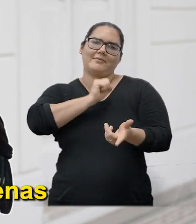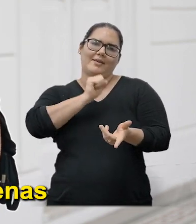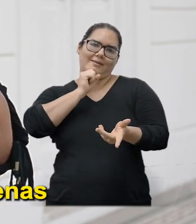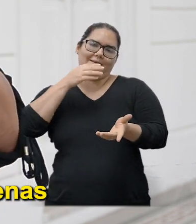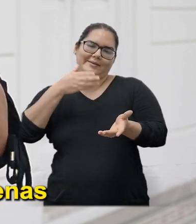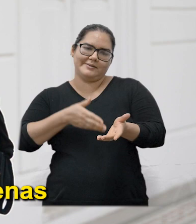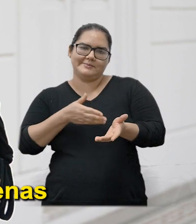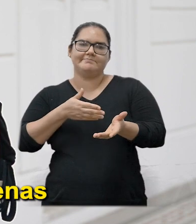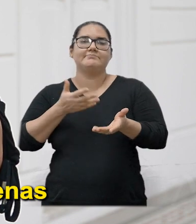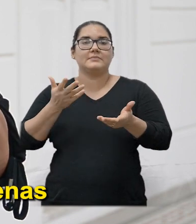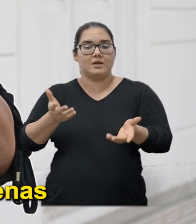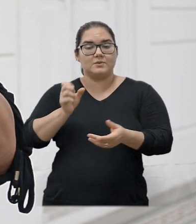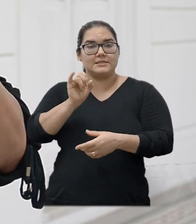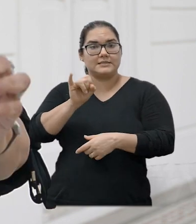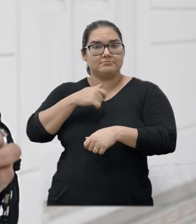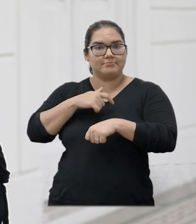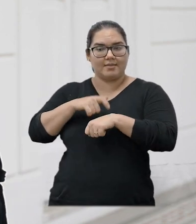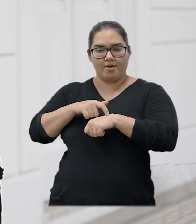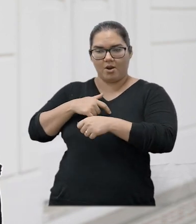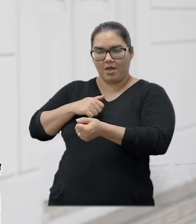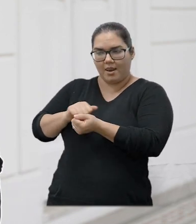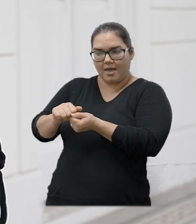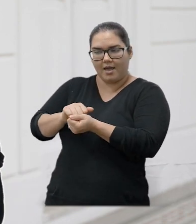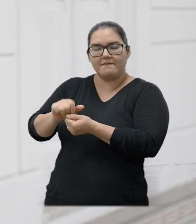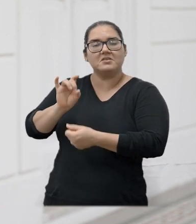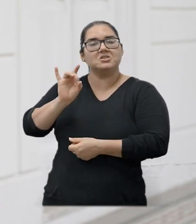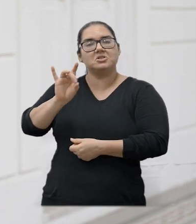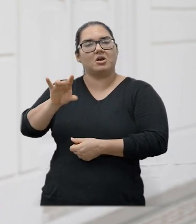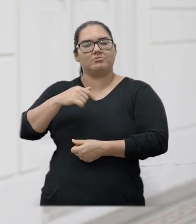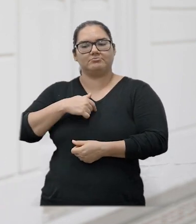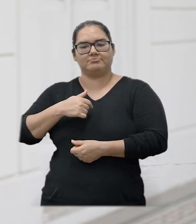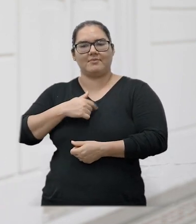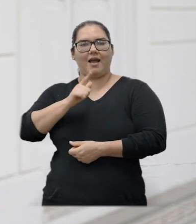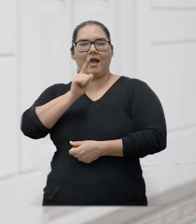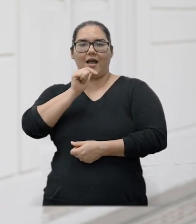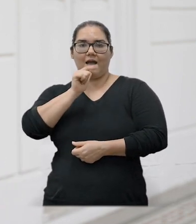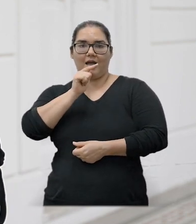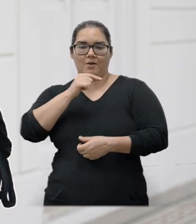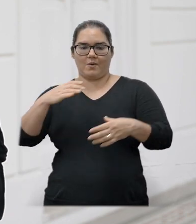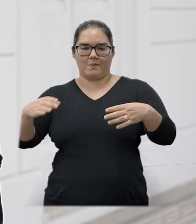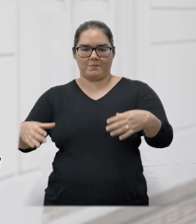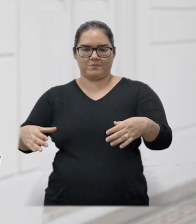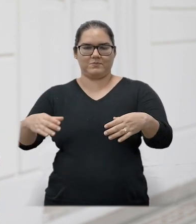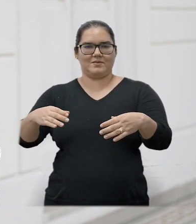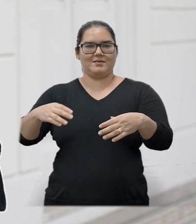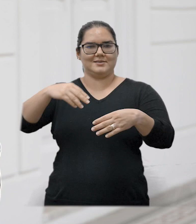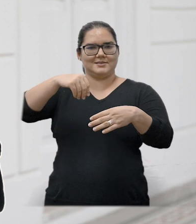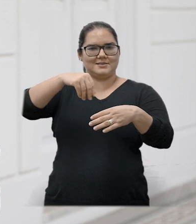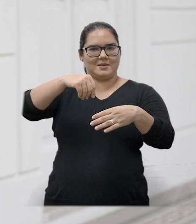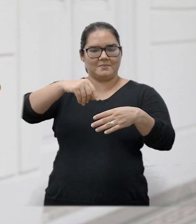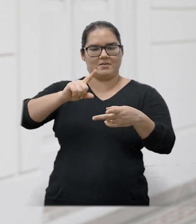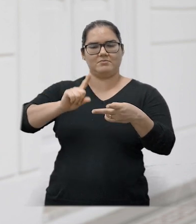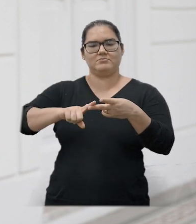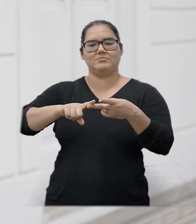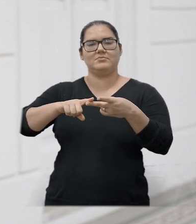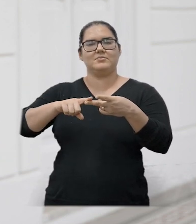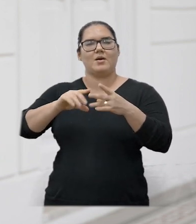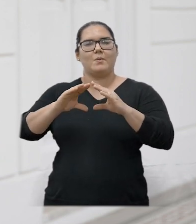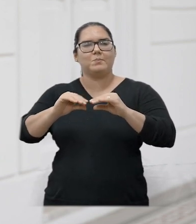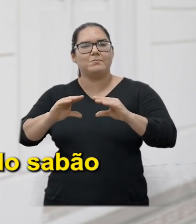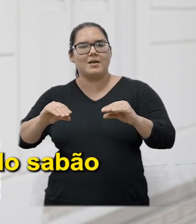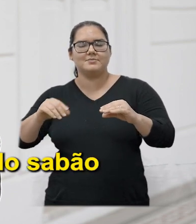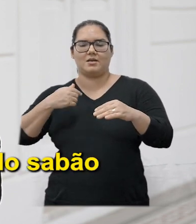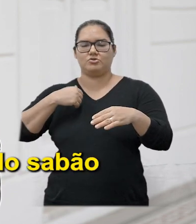lavagem Cabia apenas Mergulhar Mergulhar Em sabão Em pó Amaciante E deixar Só um tempinho